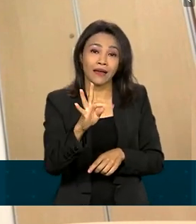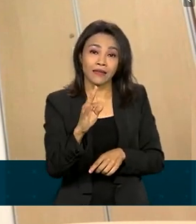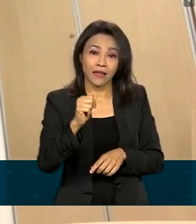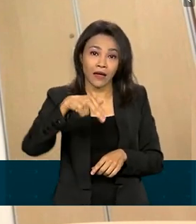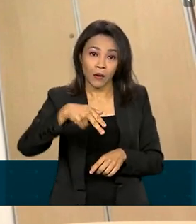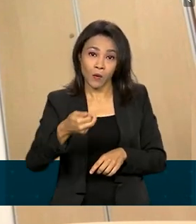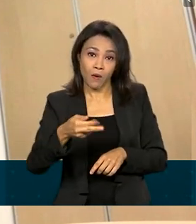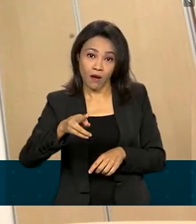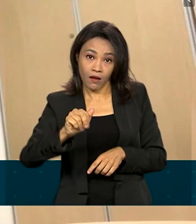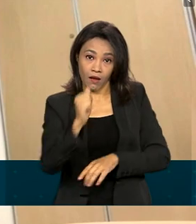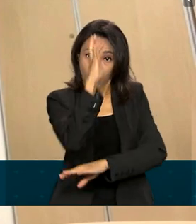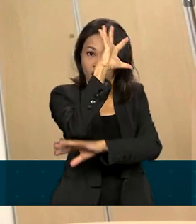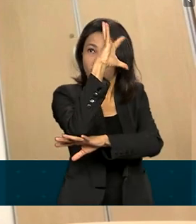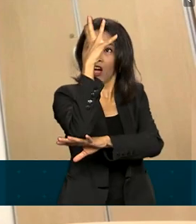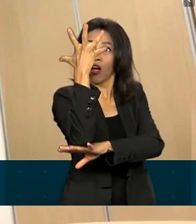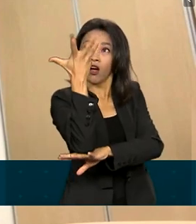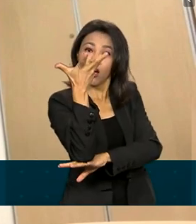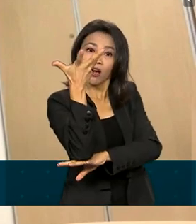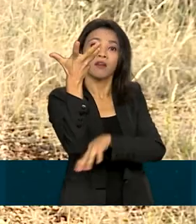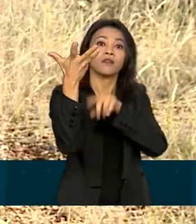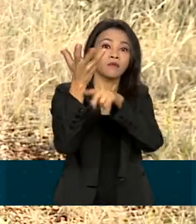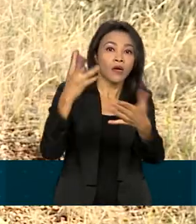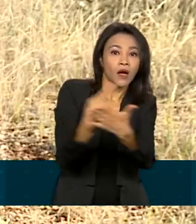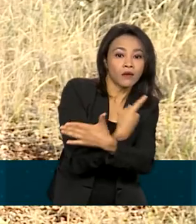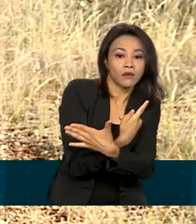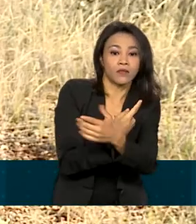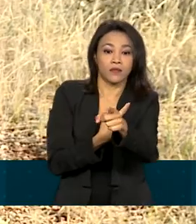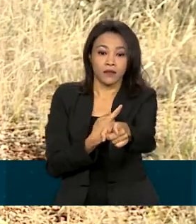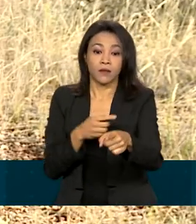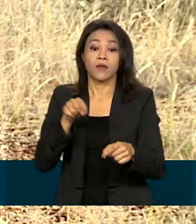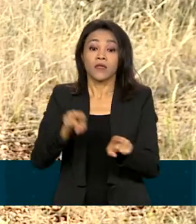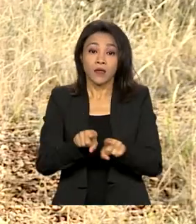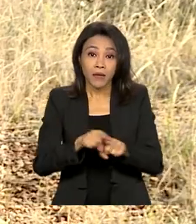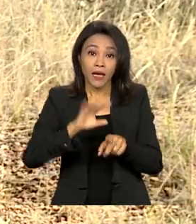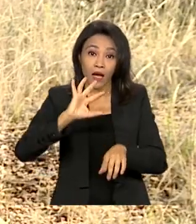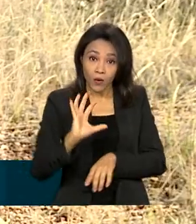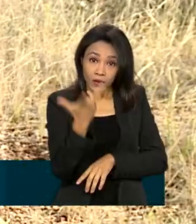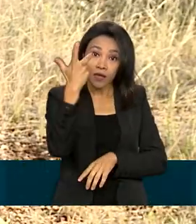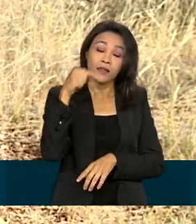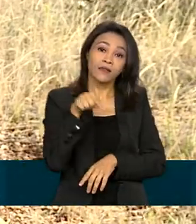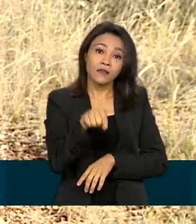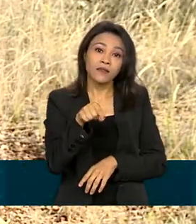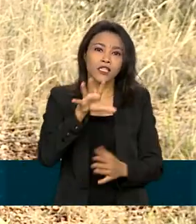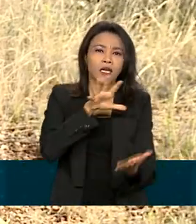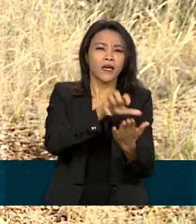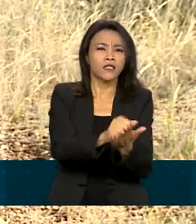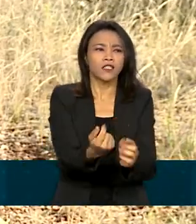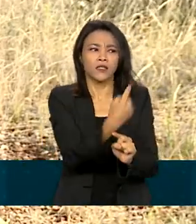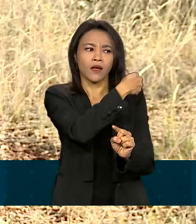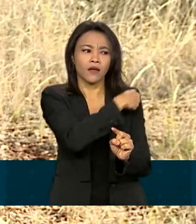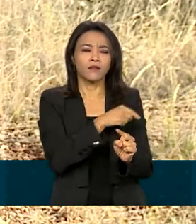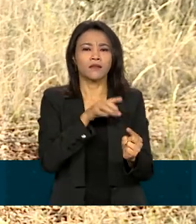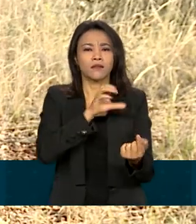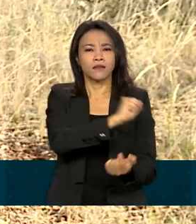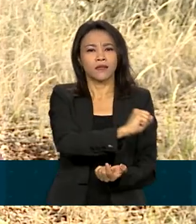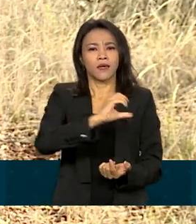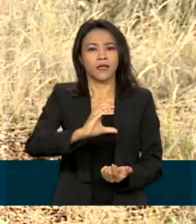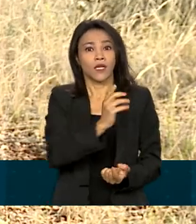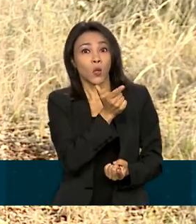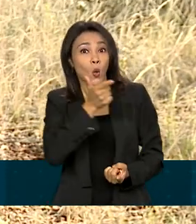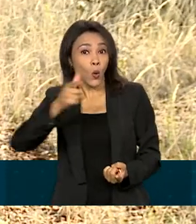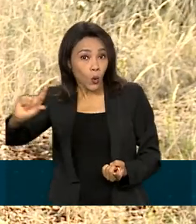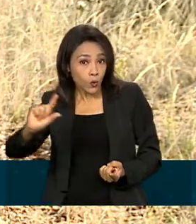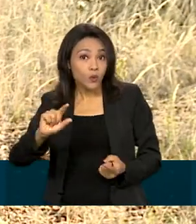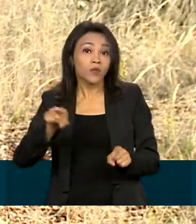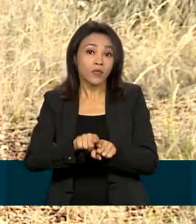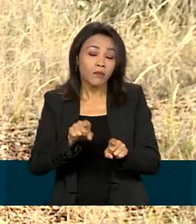Então é esse cenário que pode trazer o aumento do número de casos. Além da floração de taquaras, como o caso registrado em Santa Catarina, outros fatores